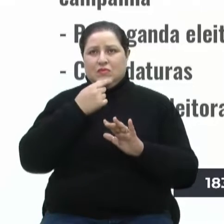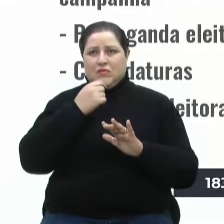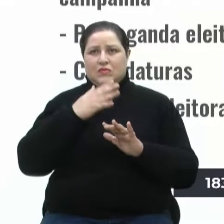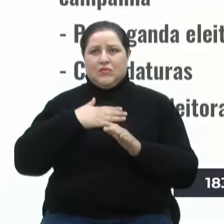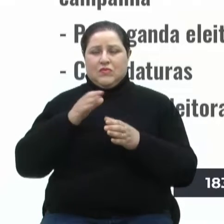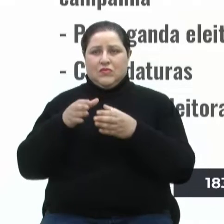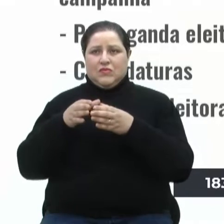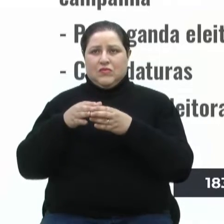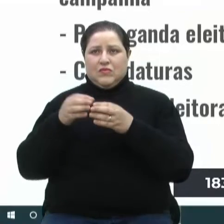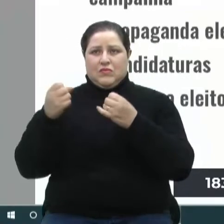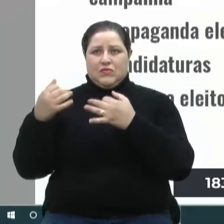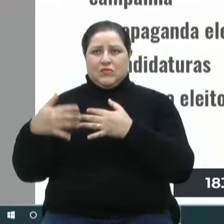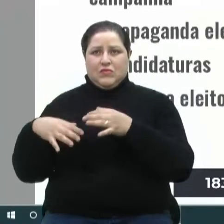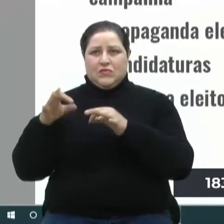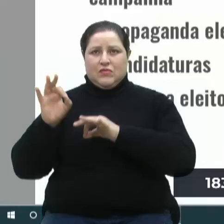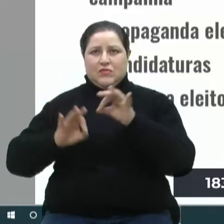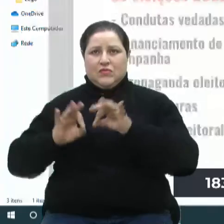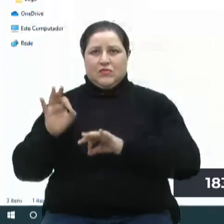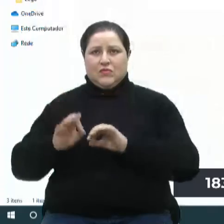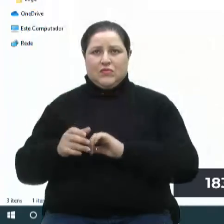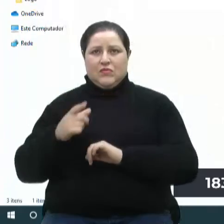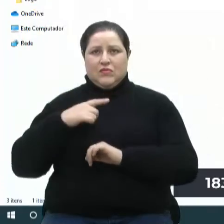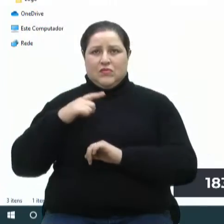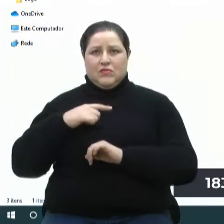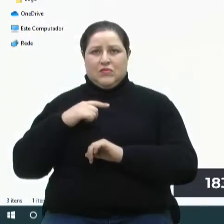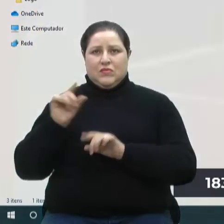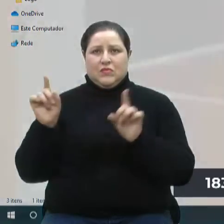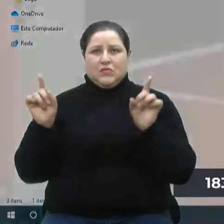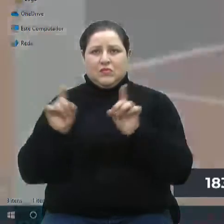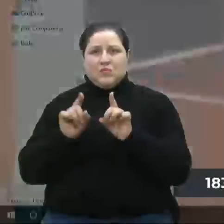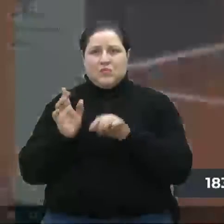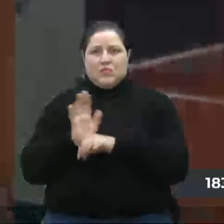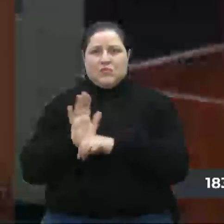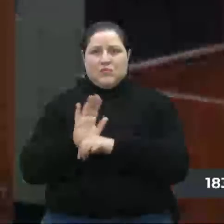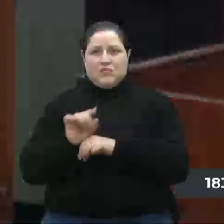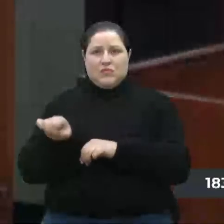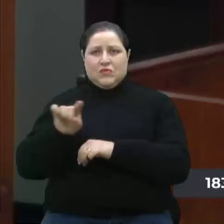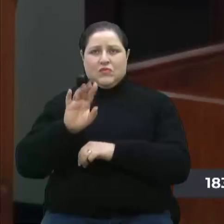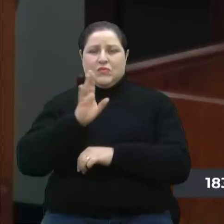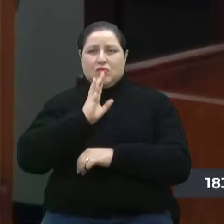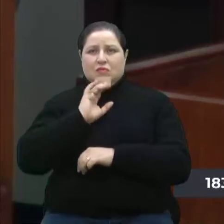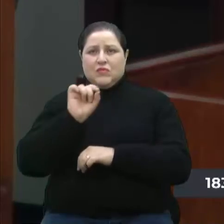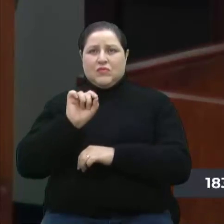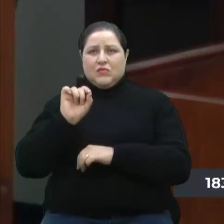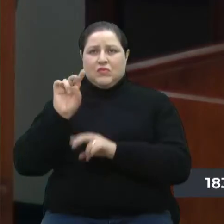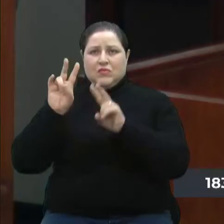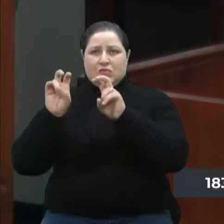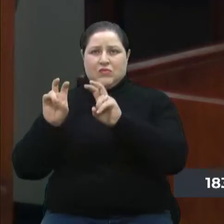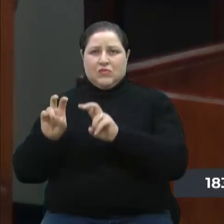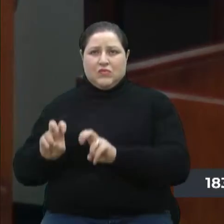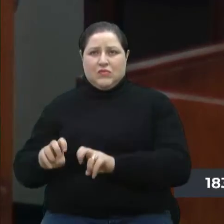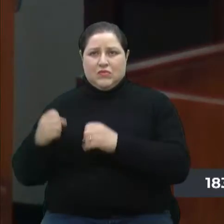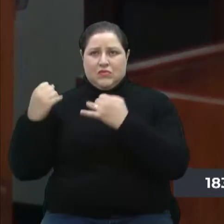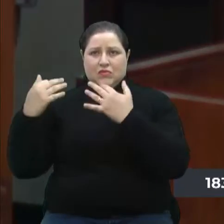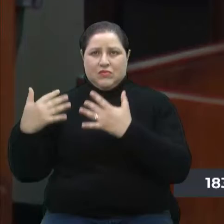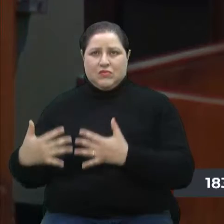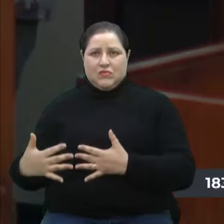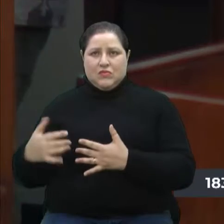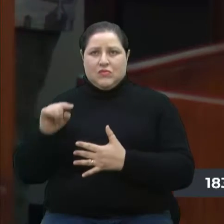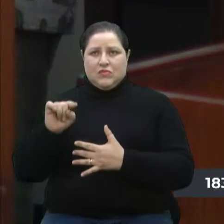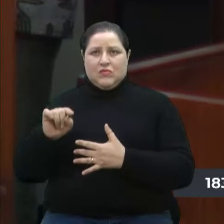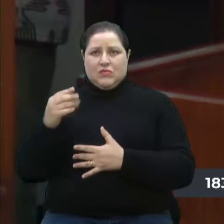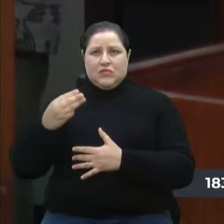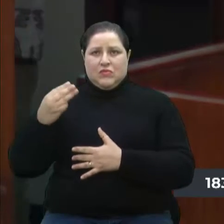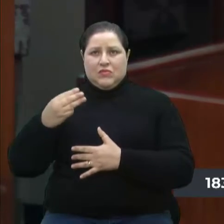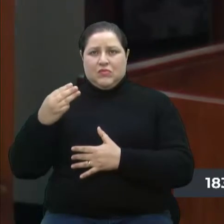equipe, preparou, que tem um trechinho dos vídeos para a gente conhecer quais serão os temas abordados nesse